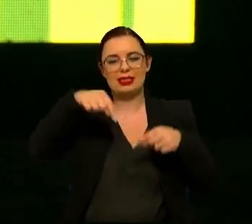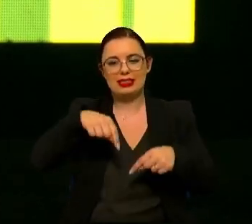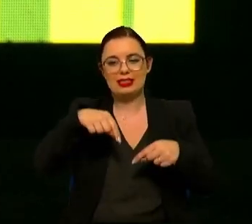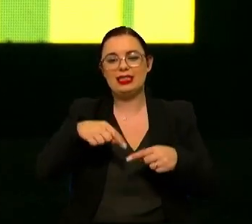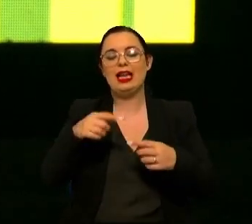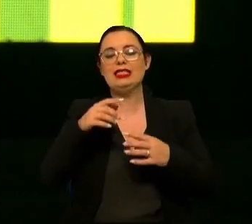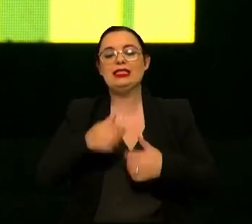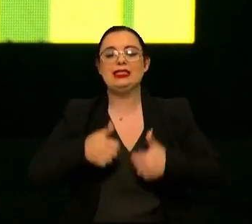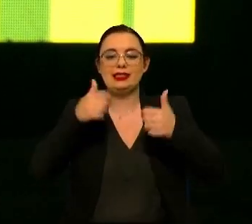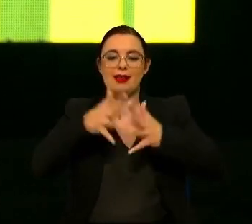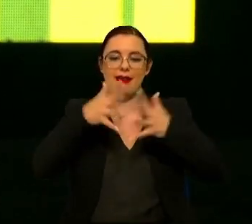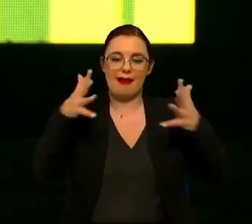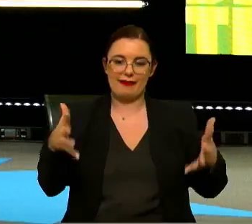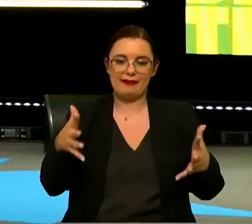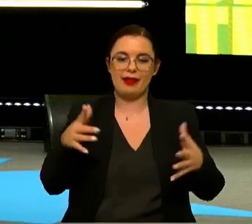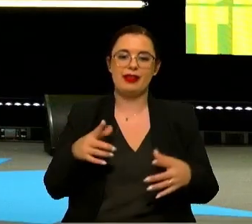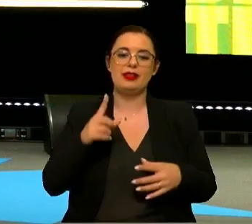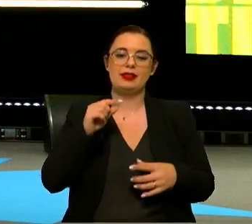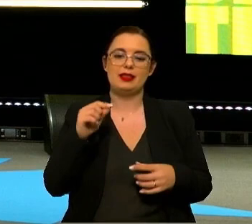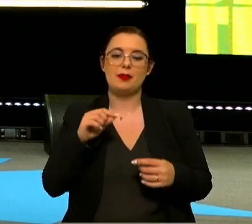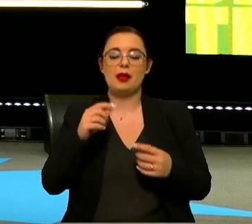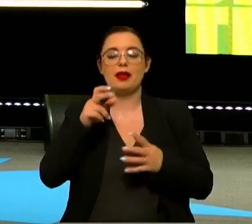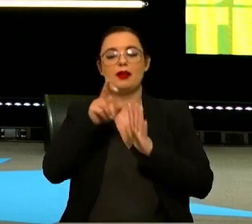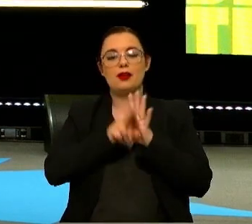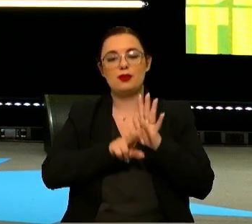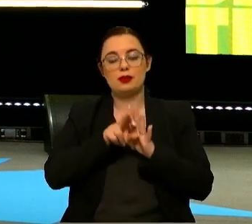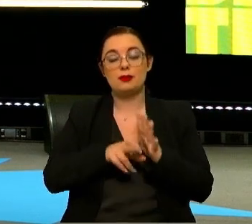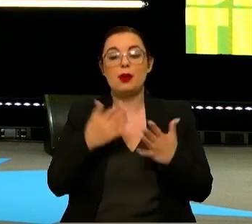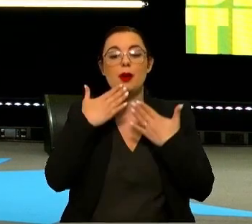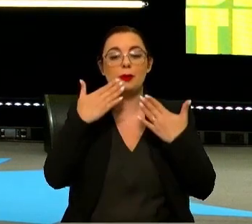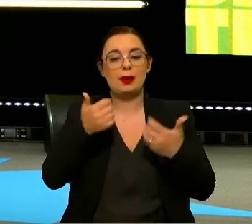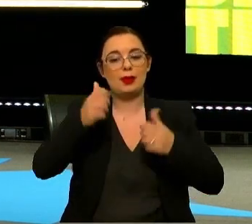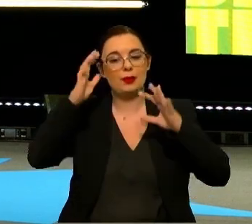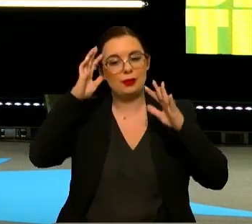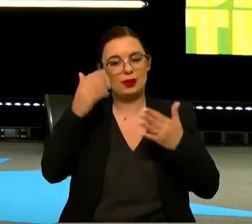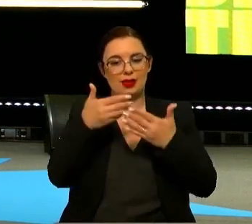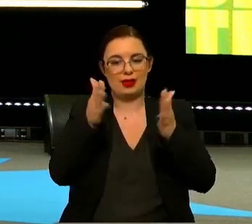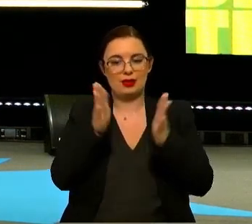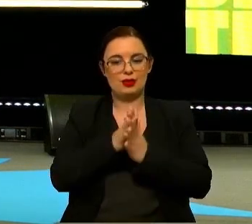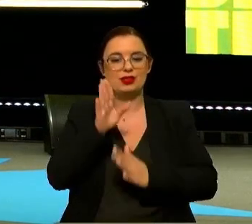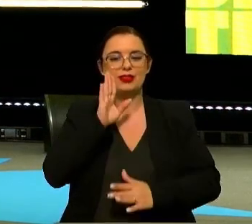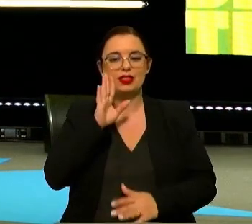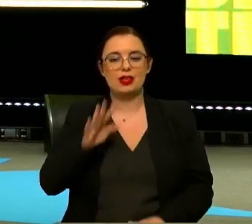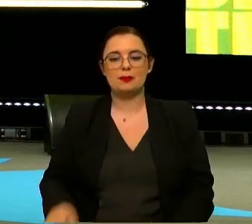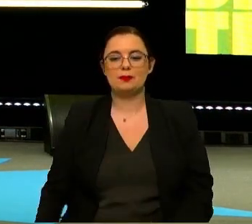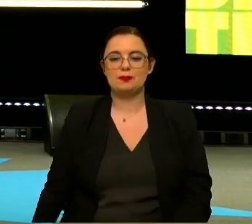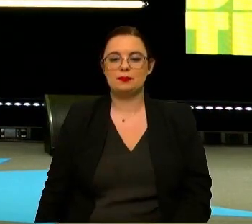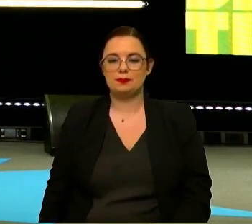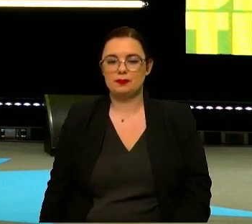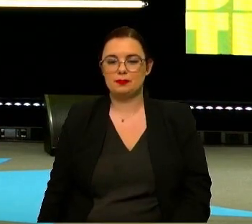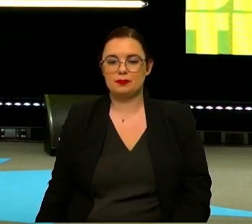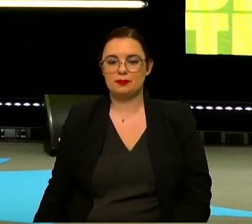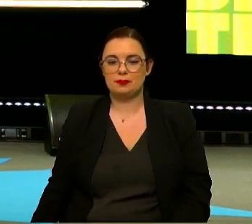só nas grandes cidades e depois também com a nossa com a nossa regulação muito obrigado muito boa tarde e até já obrigado